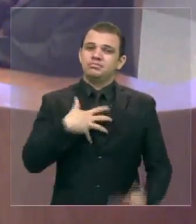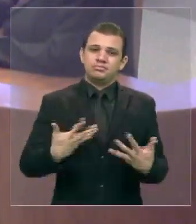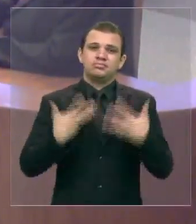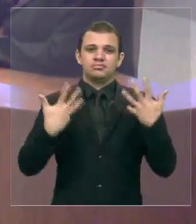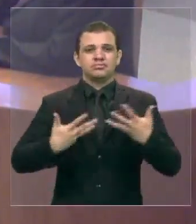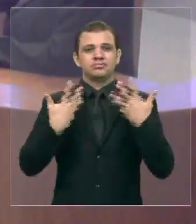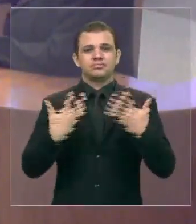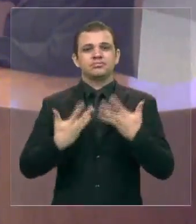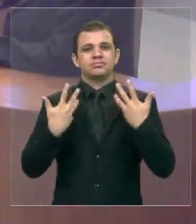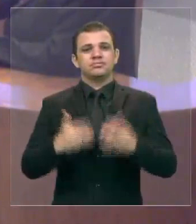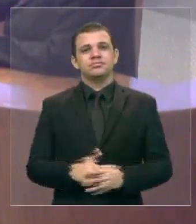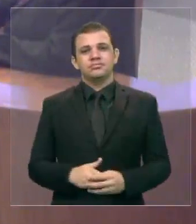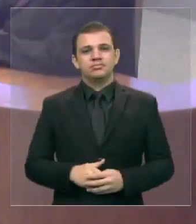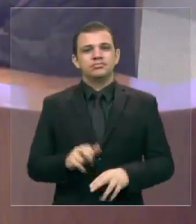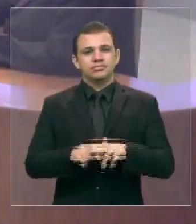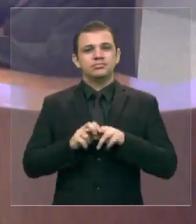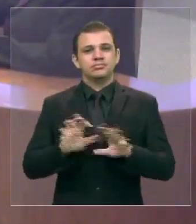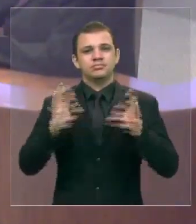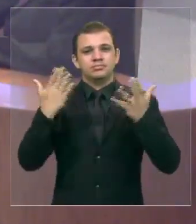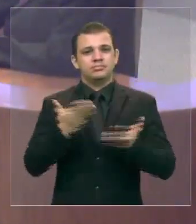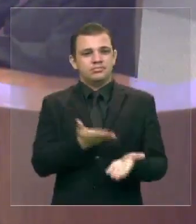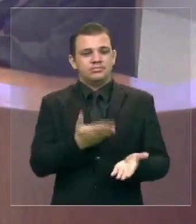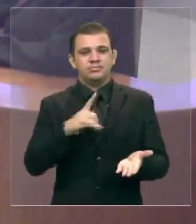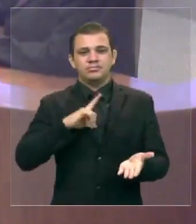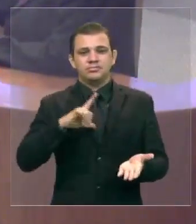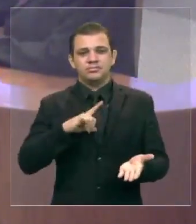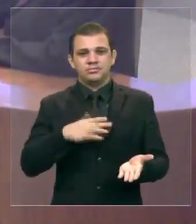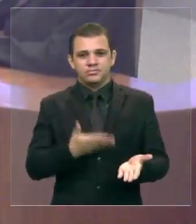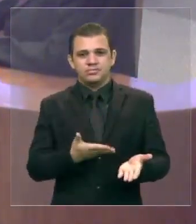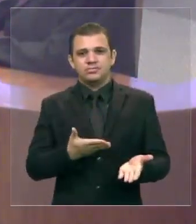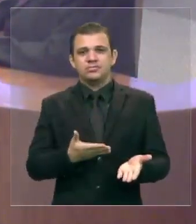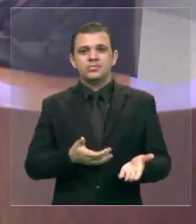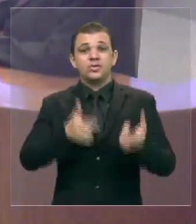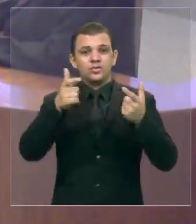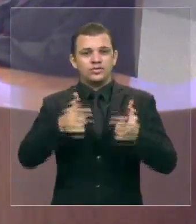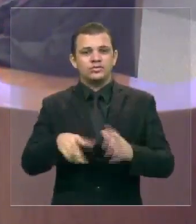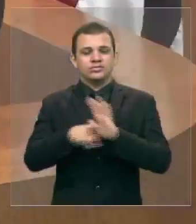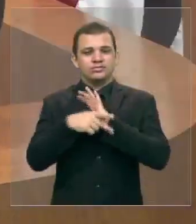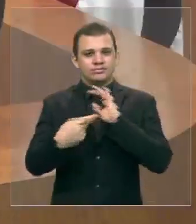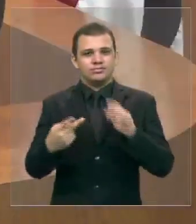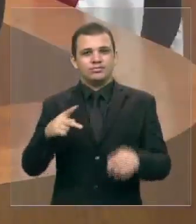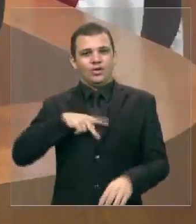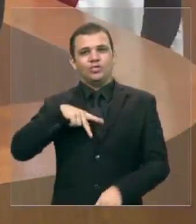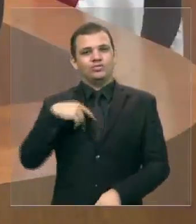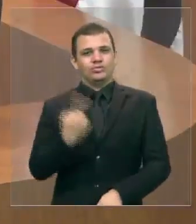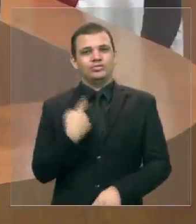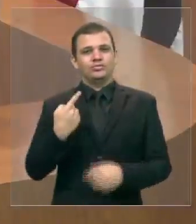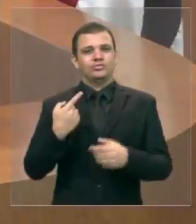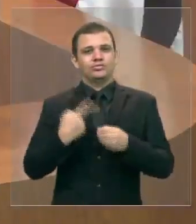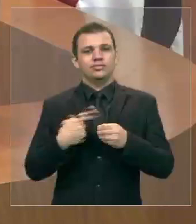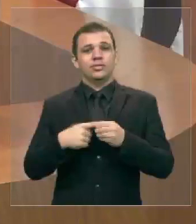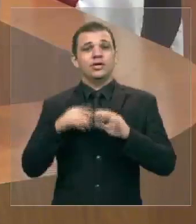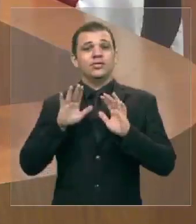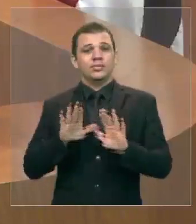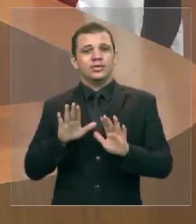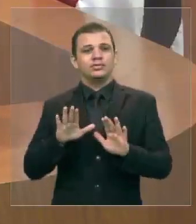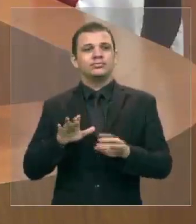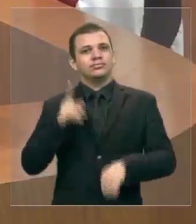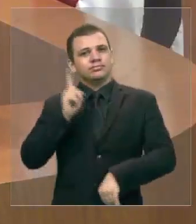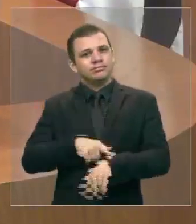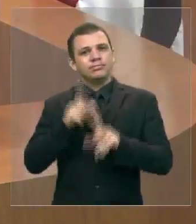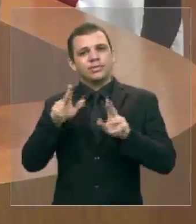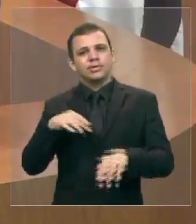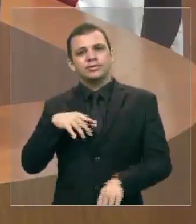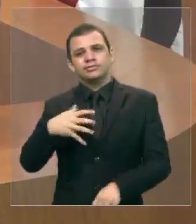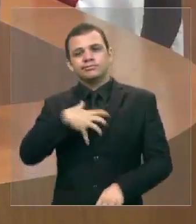com um evento desse feito no município da gente. Mas, de uma hora, fico triste,